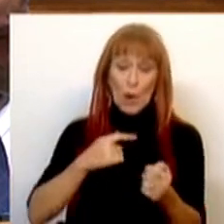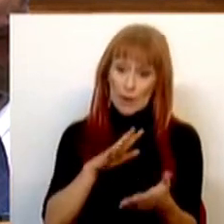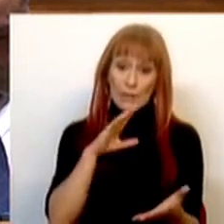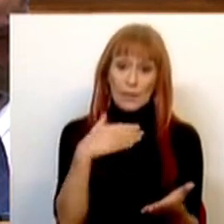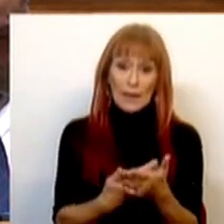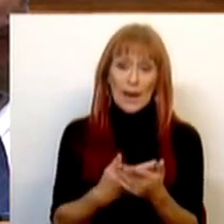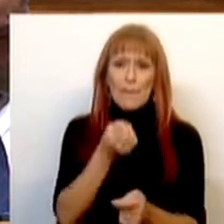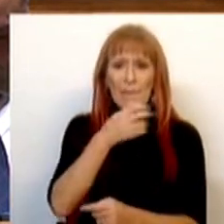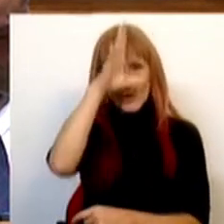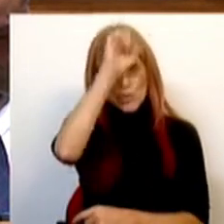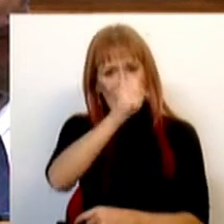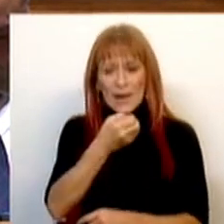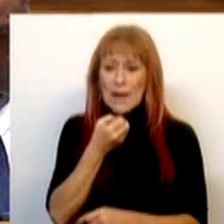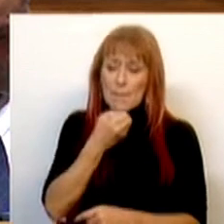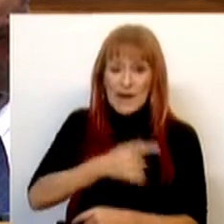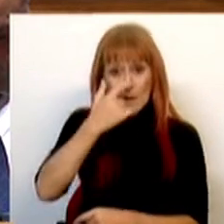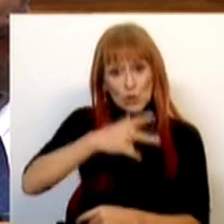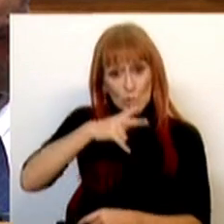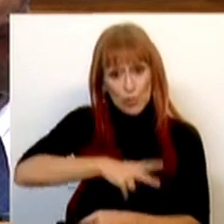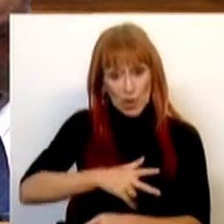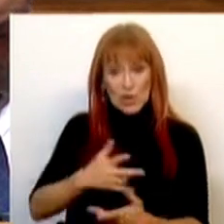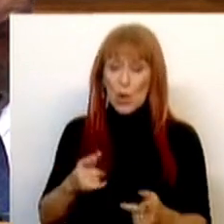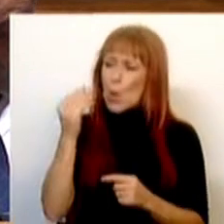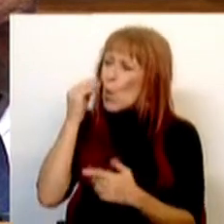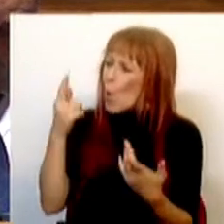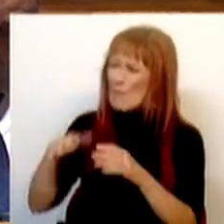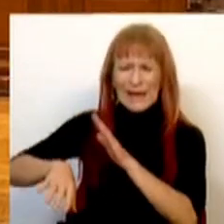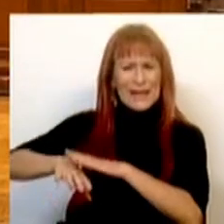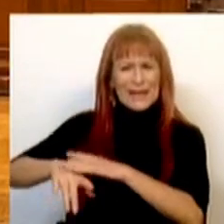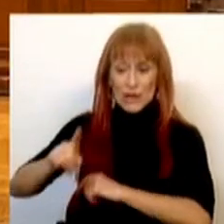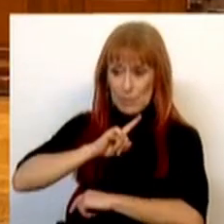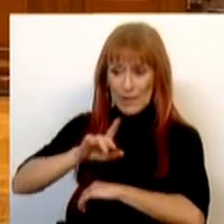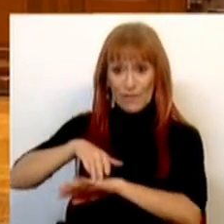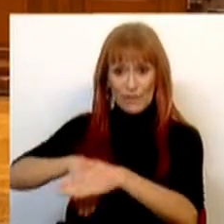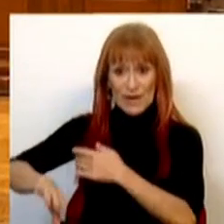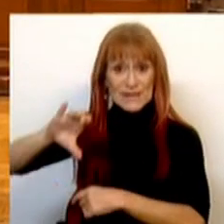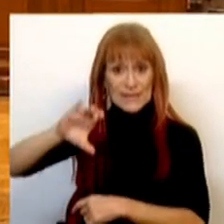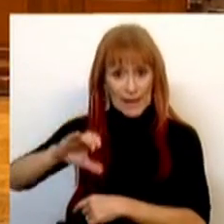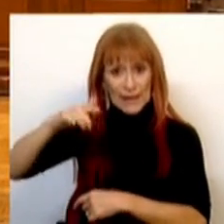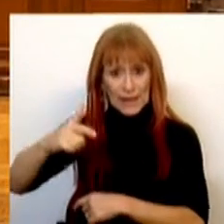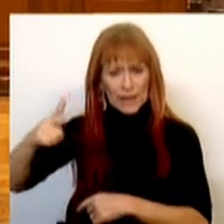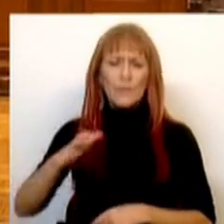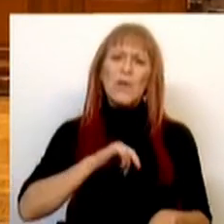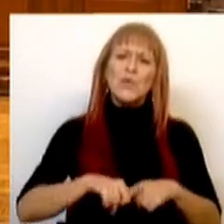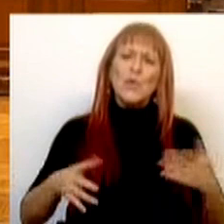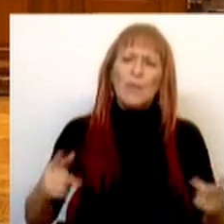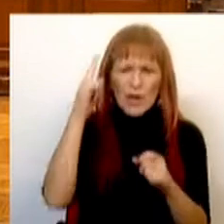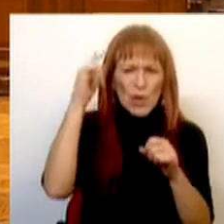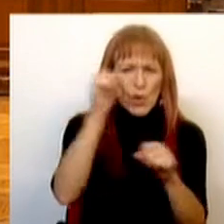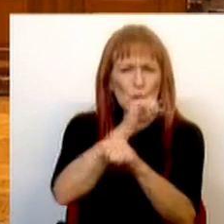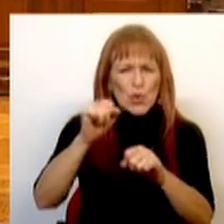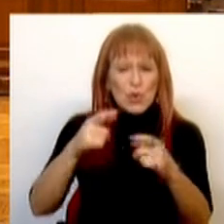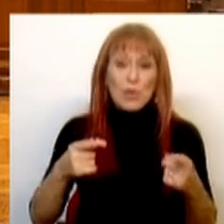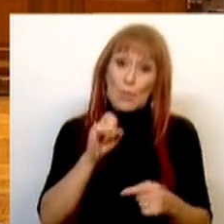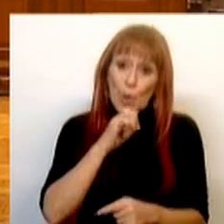sujeita. Perde o Estado, perde os portugueses com a forma como a direita privatizou o CTT. Senhor Deputado, chocante,